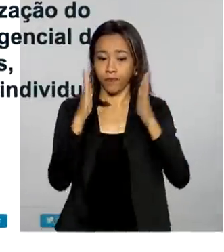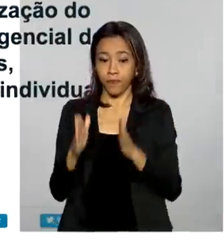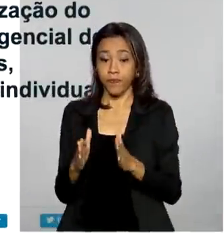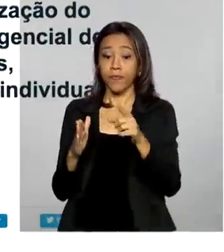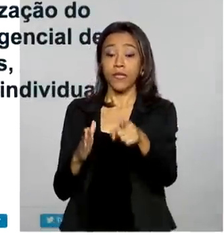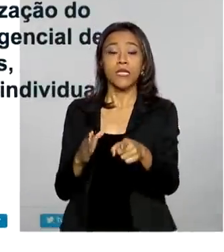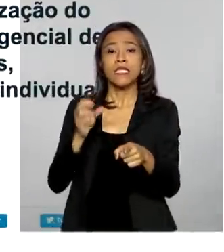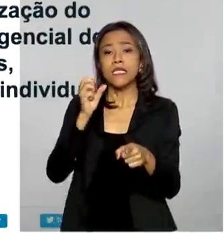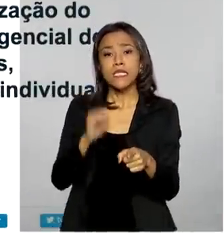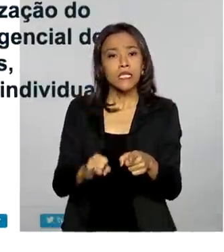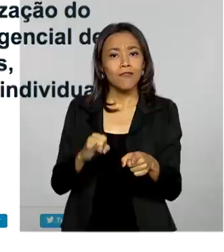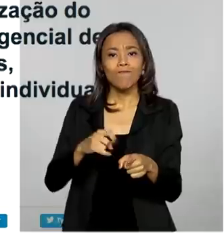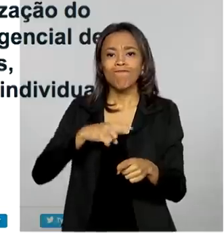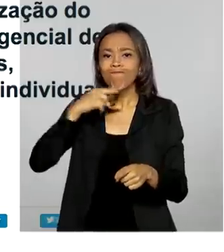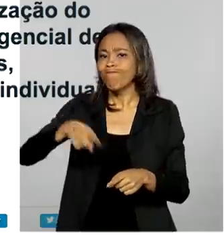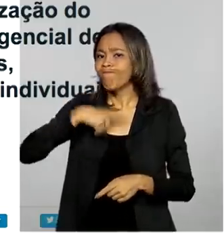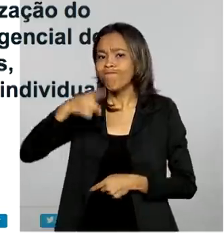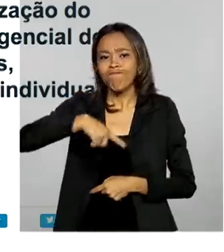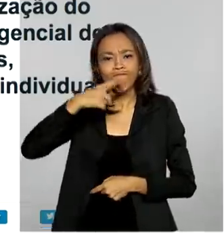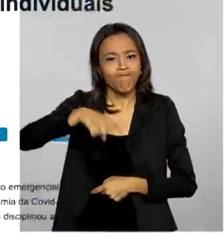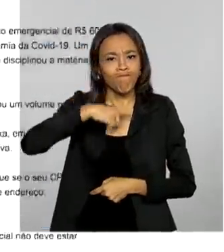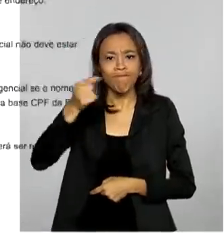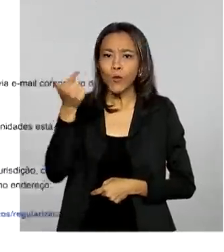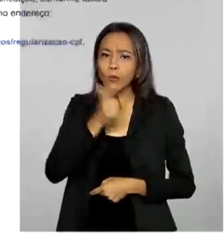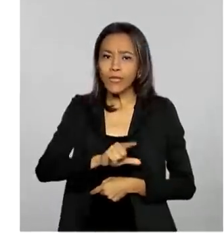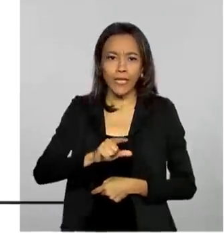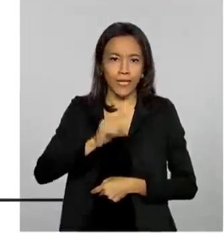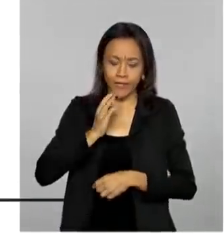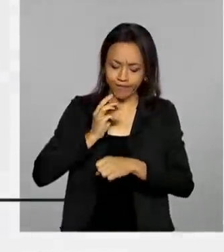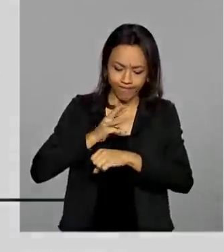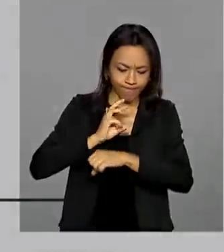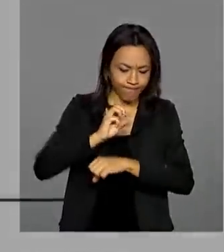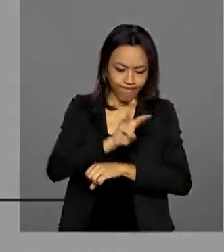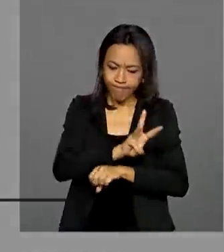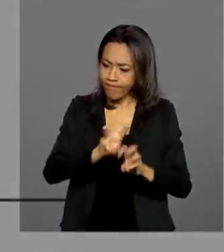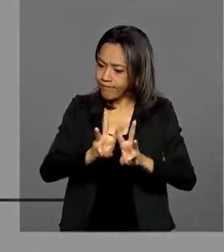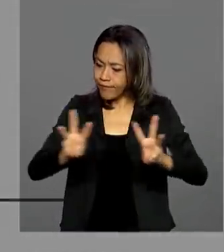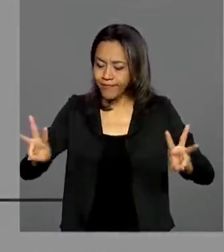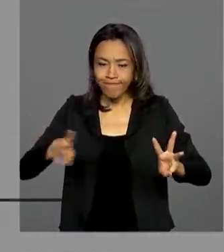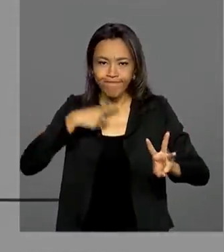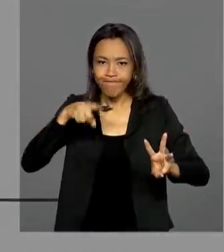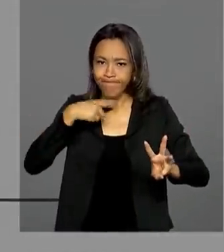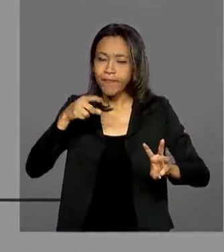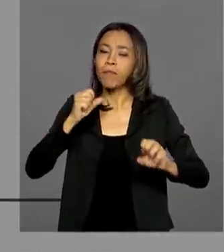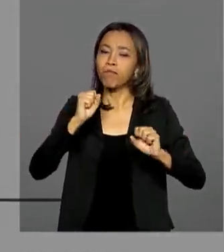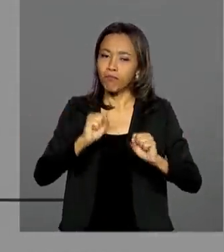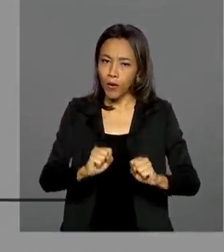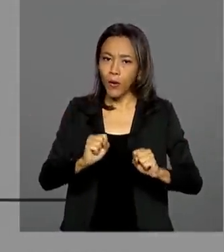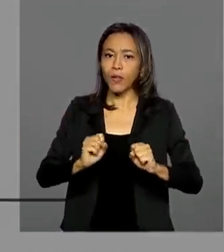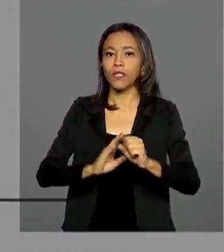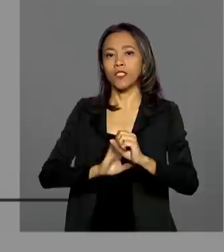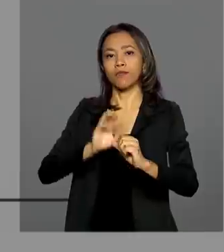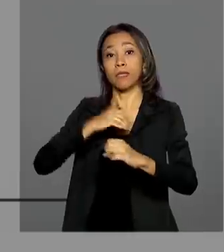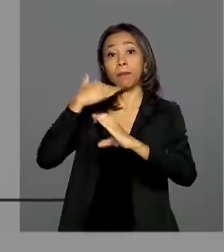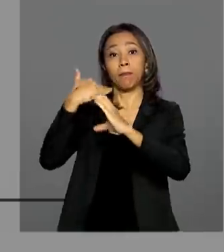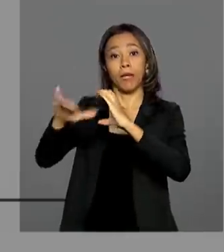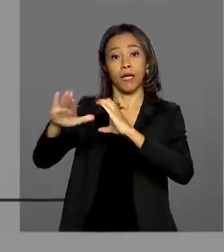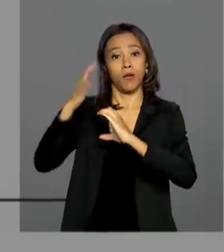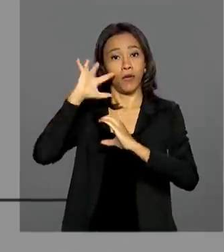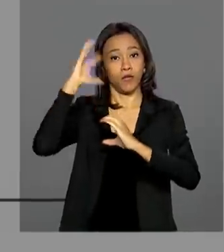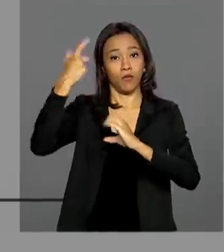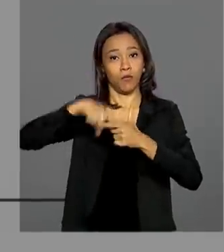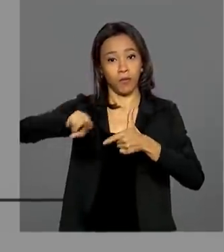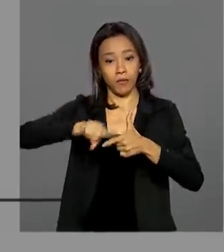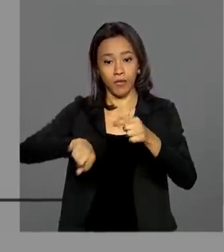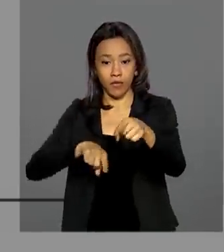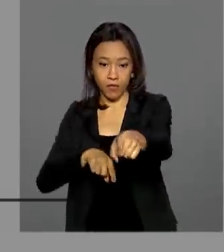casos em que não for possível regularizar pelo site, o atendimento poderá ser efetuado via e-mail. No site